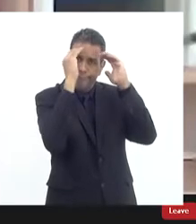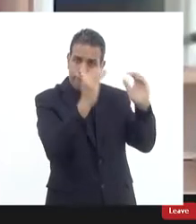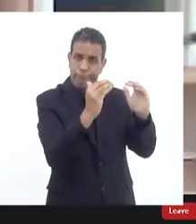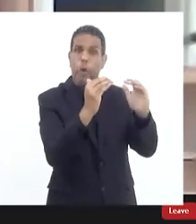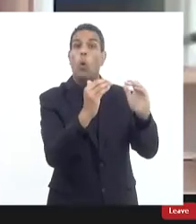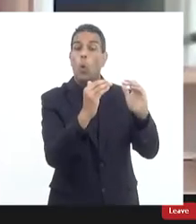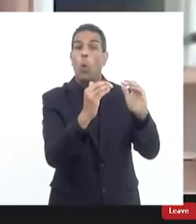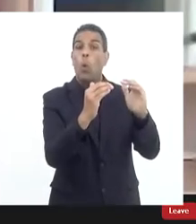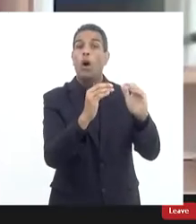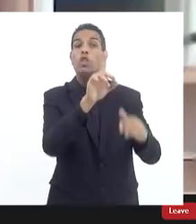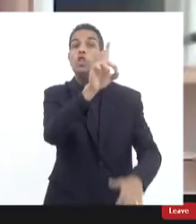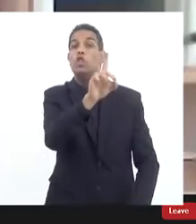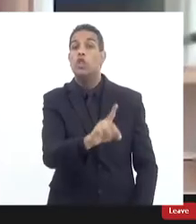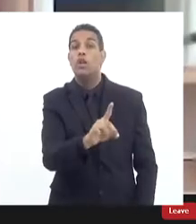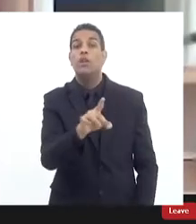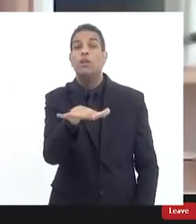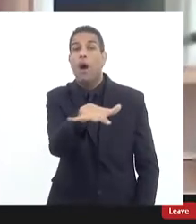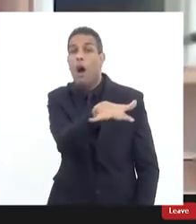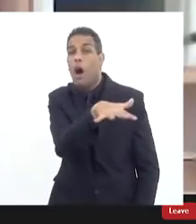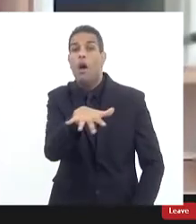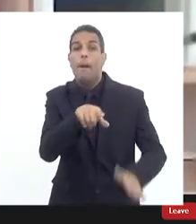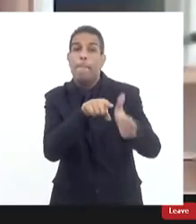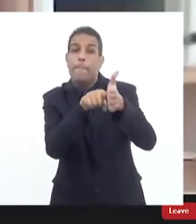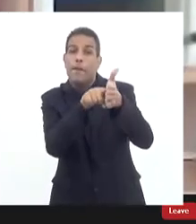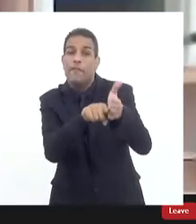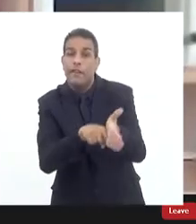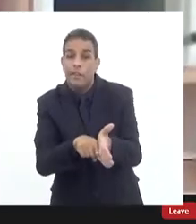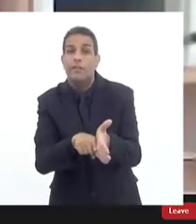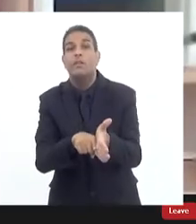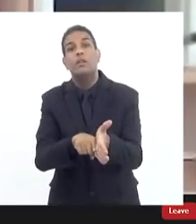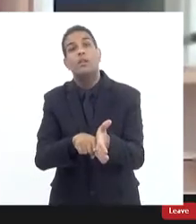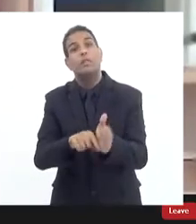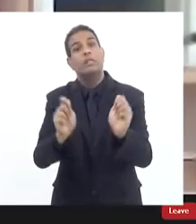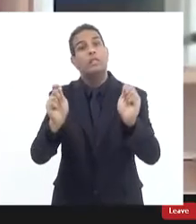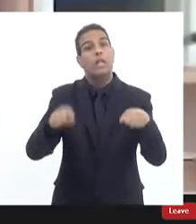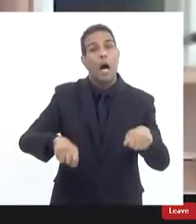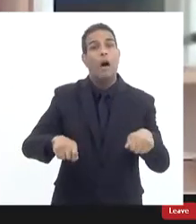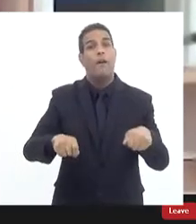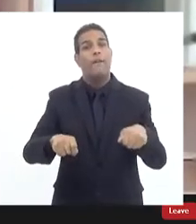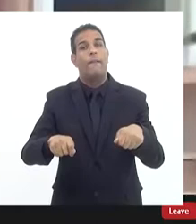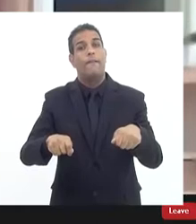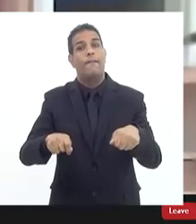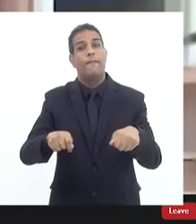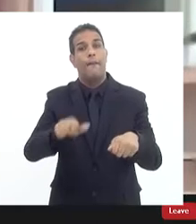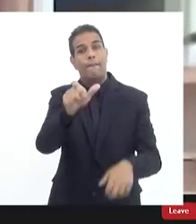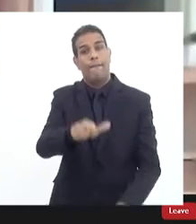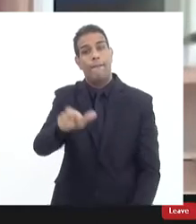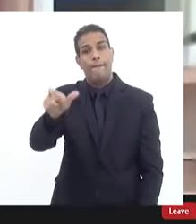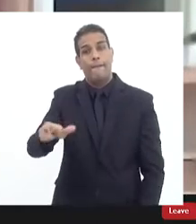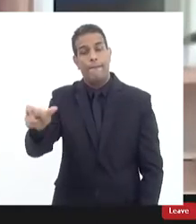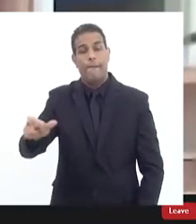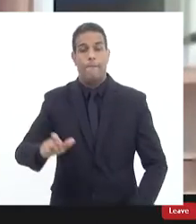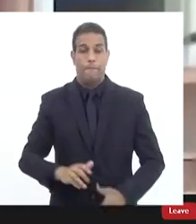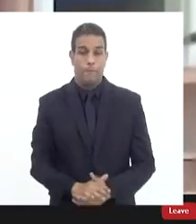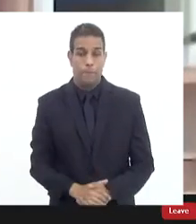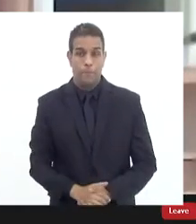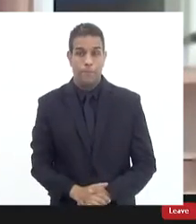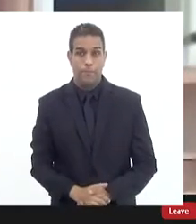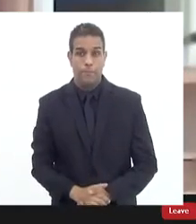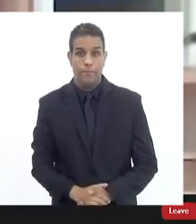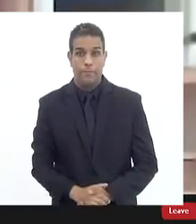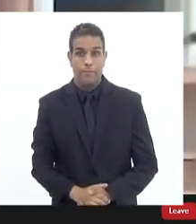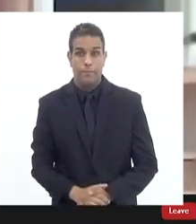direito dos investigados daquelas pessoas que figuram ou que possam figurar como investigados e